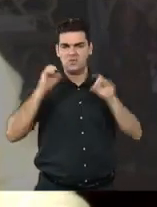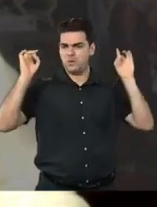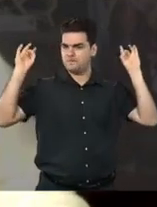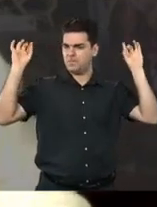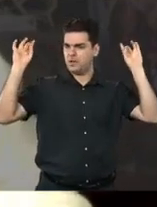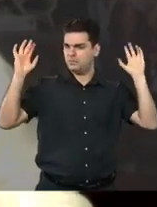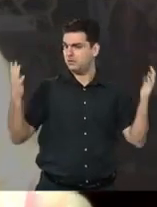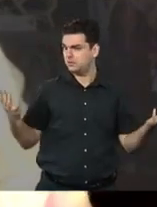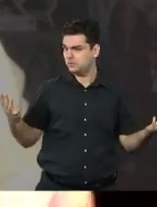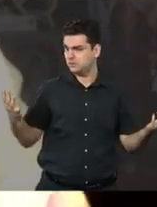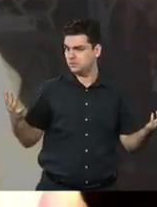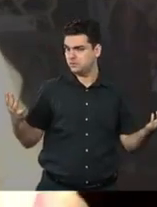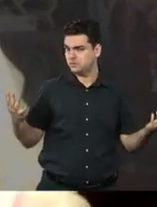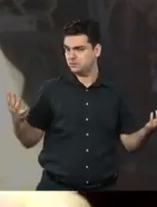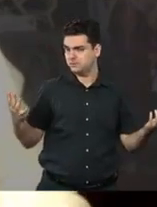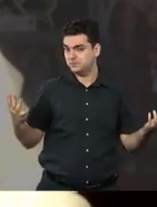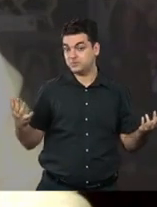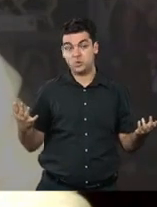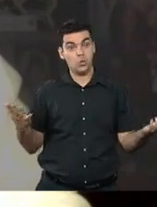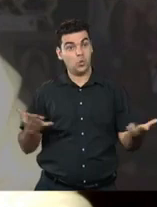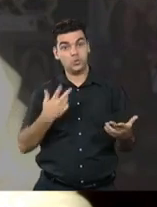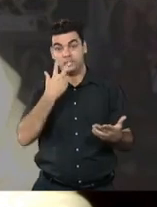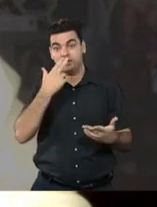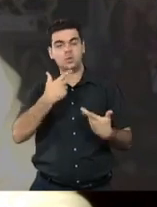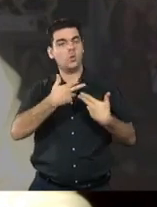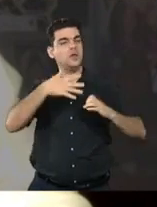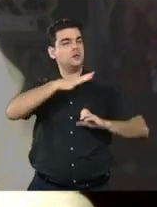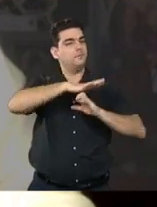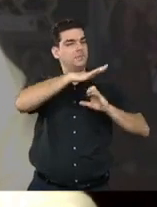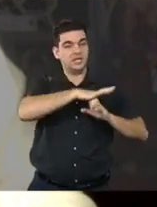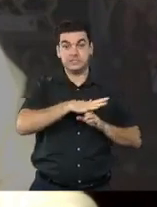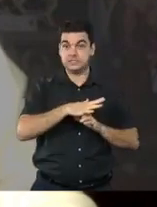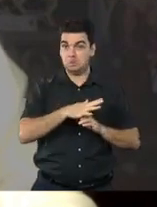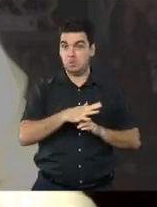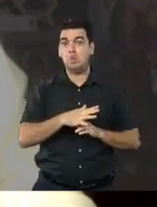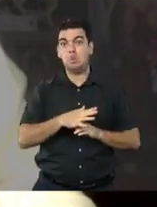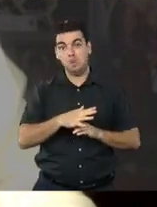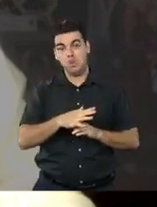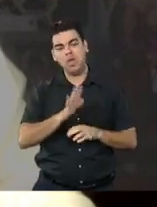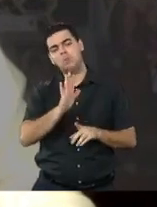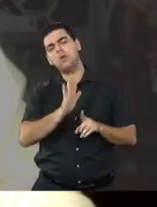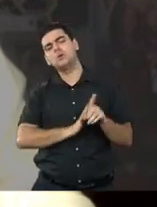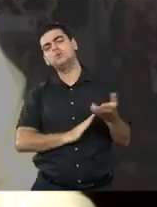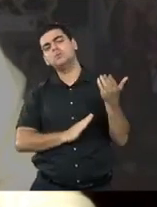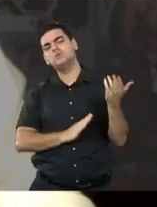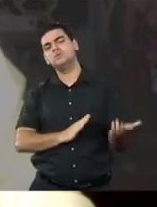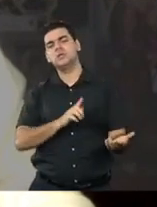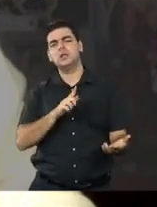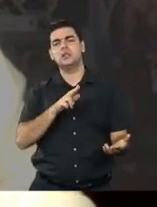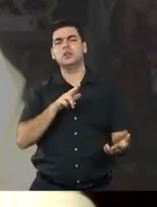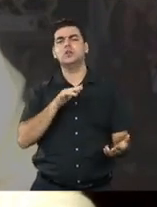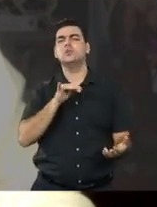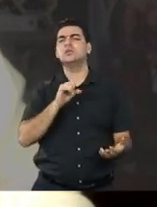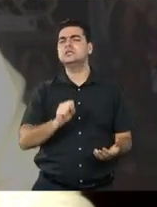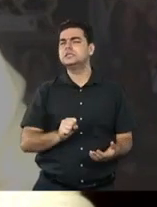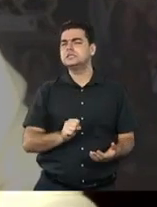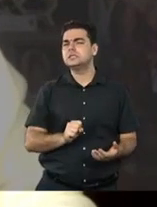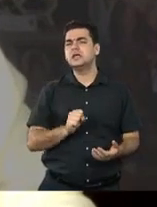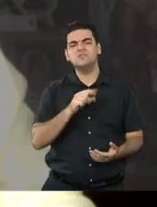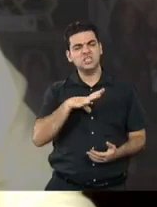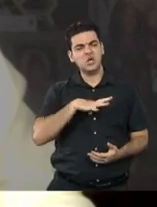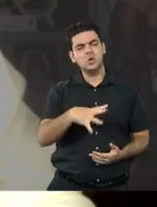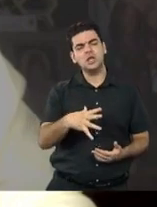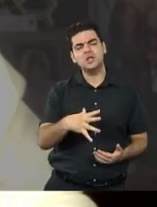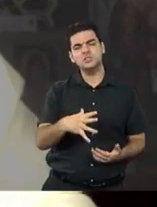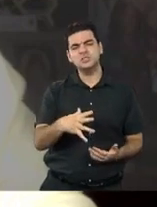é muito admirada como figura empresarial e a minha primeira pergunta para você, Luísa, também é o que te